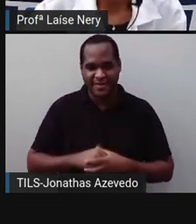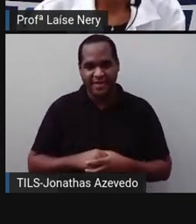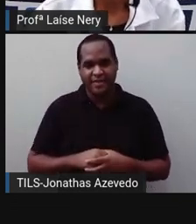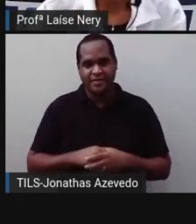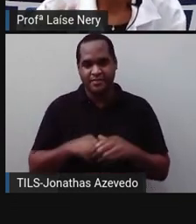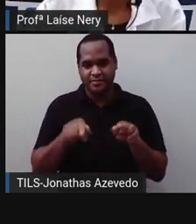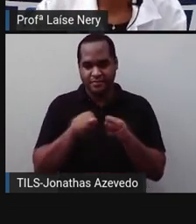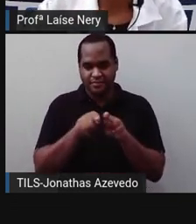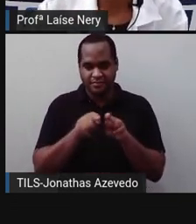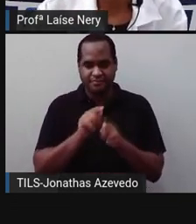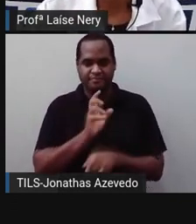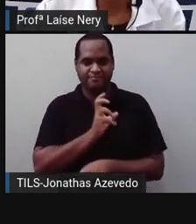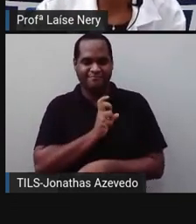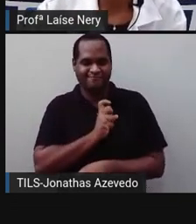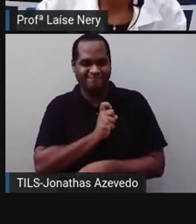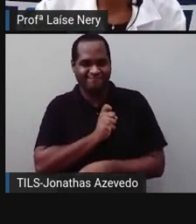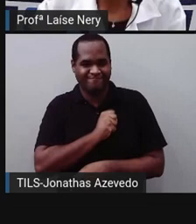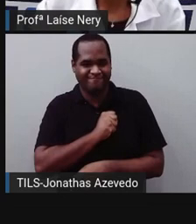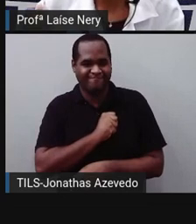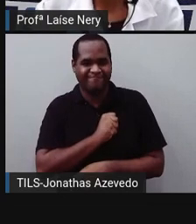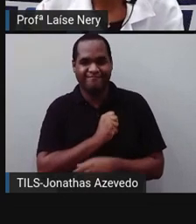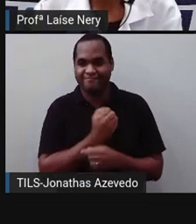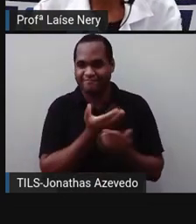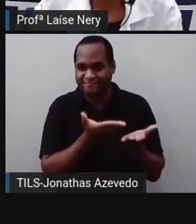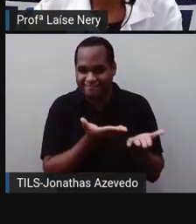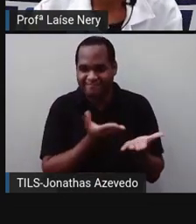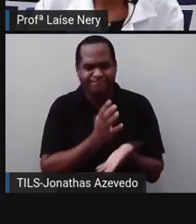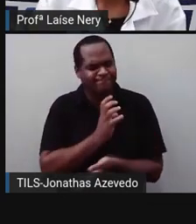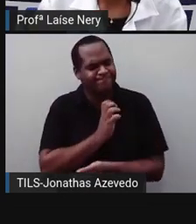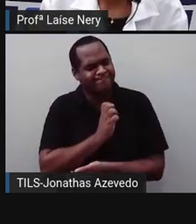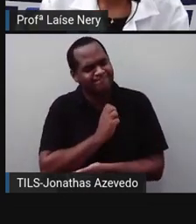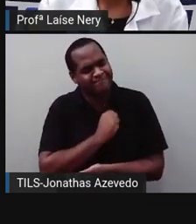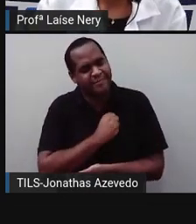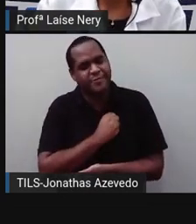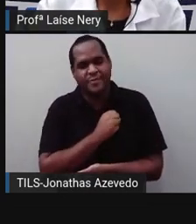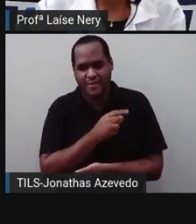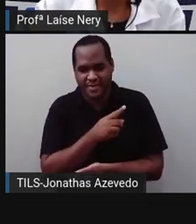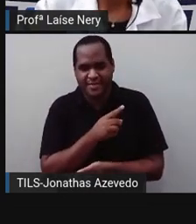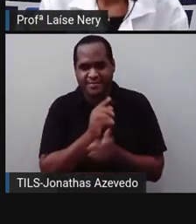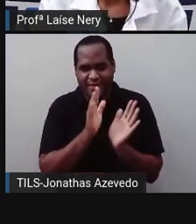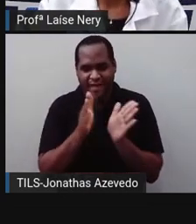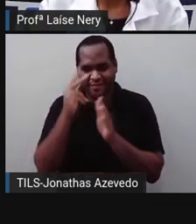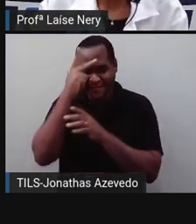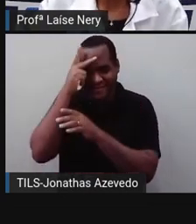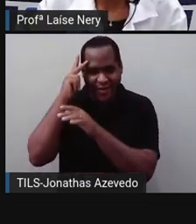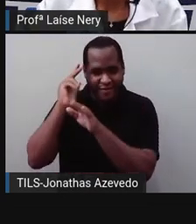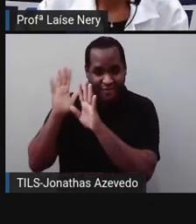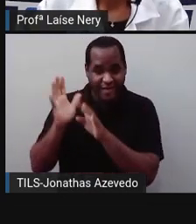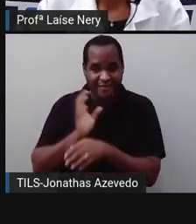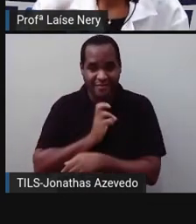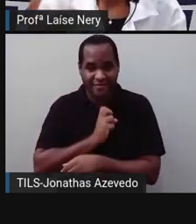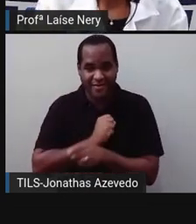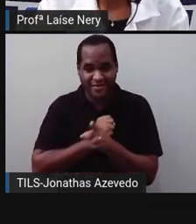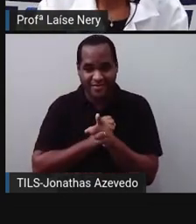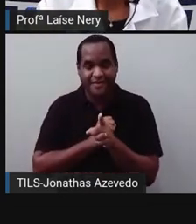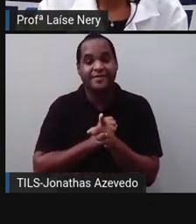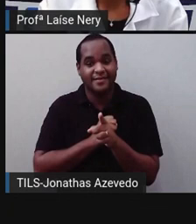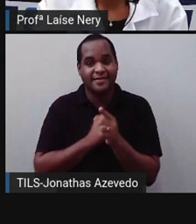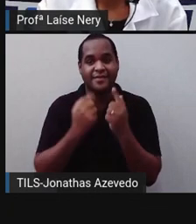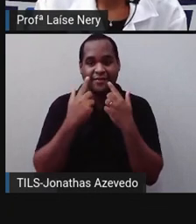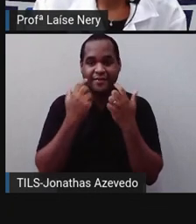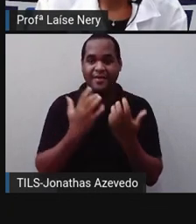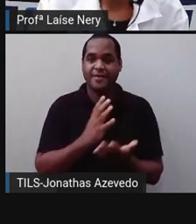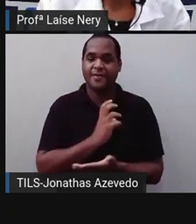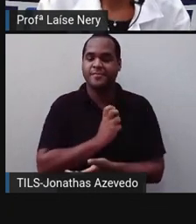Dizer eu te amo. Você costuma dizer eu te amo para as pessoas que você ama? Tanto dizer